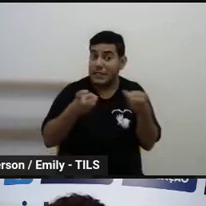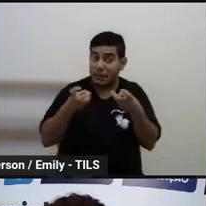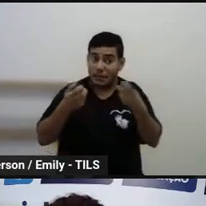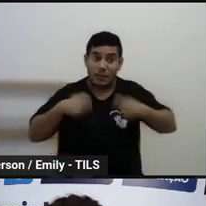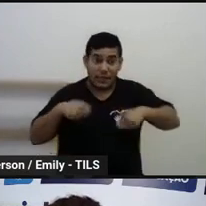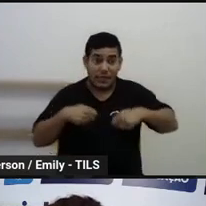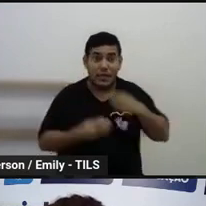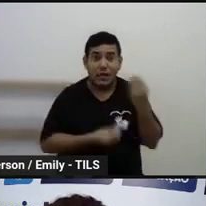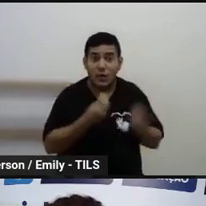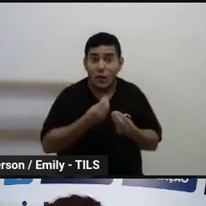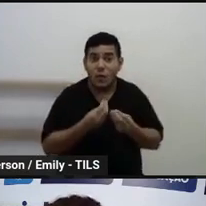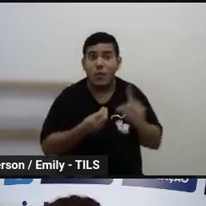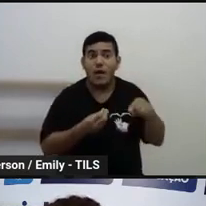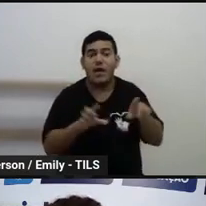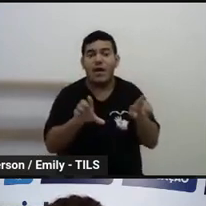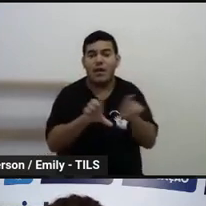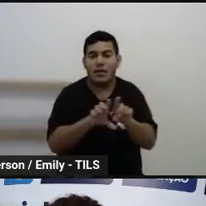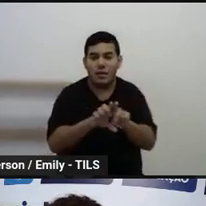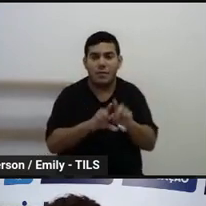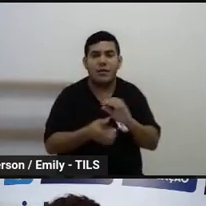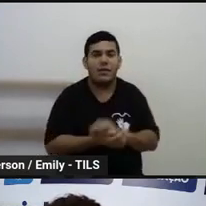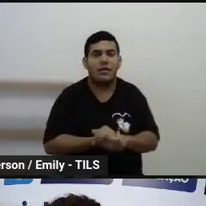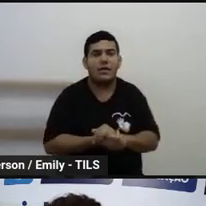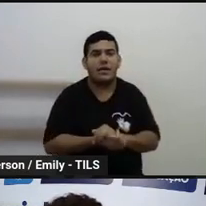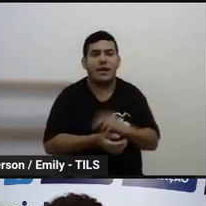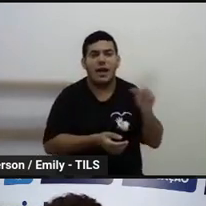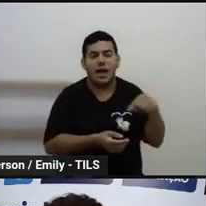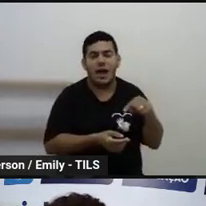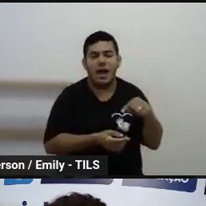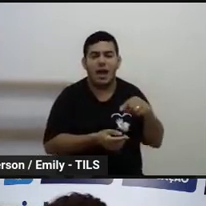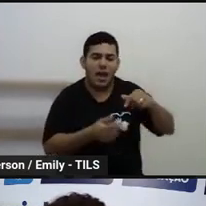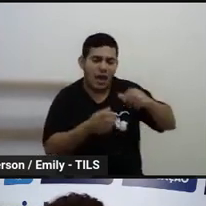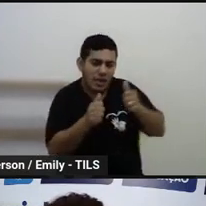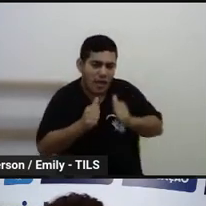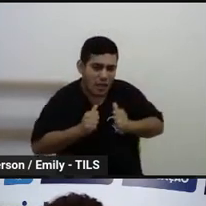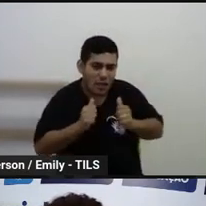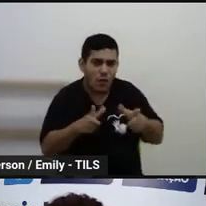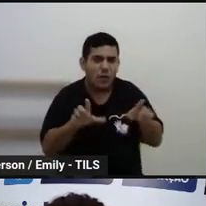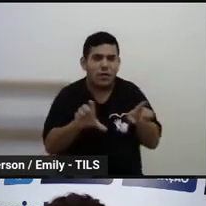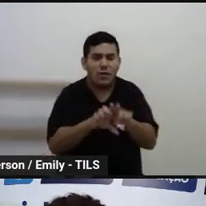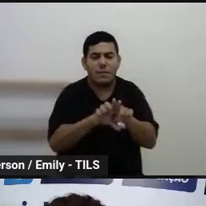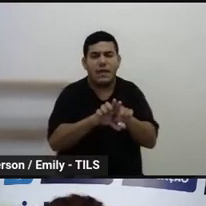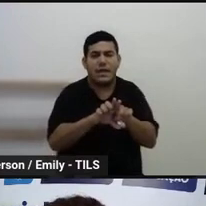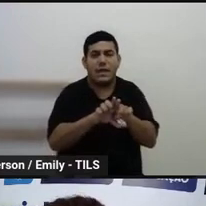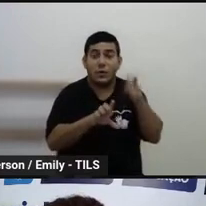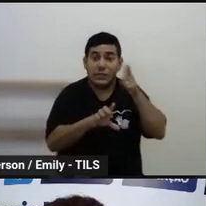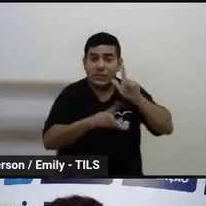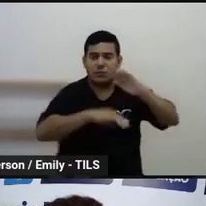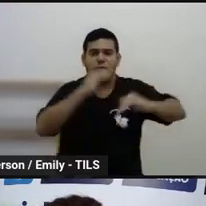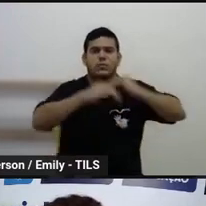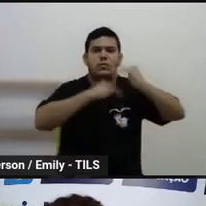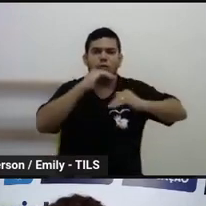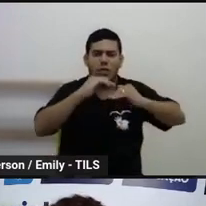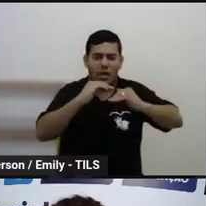implementar, implementar as ações e conseguir gerar resultados.